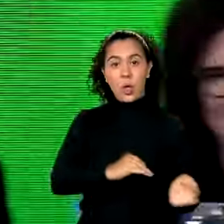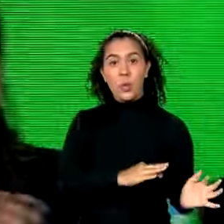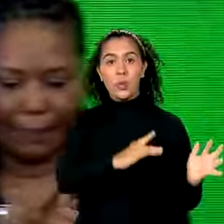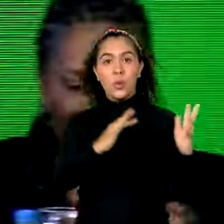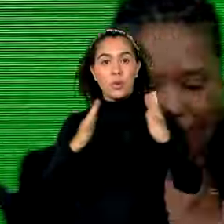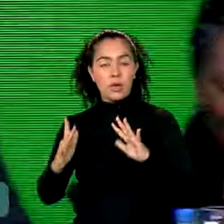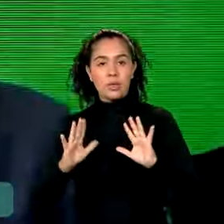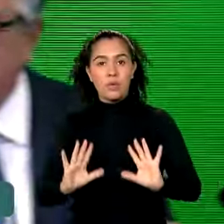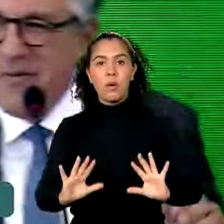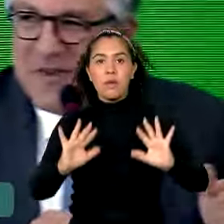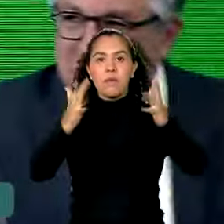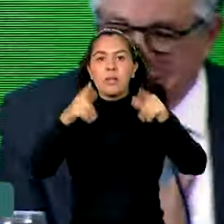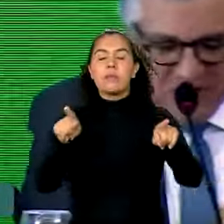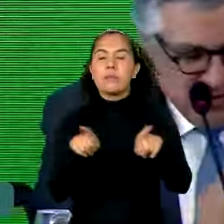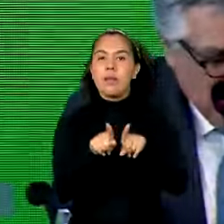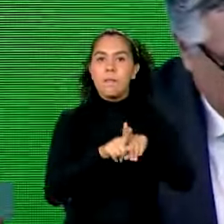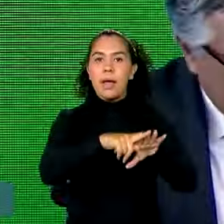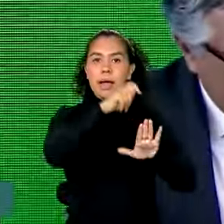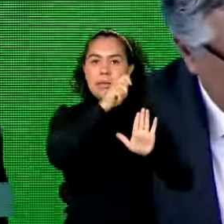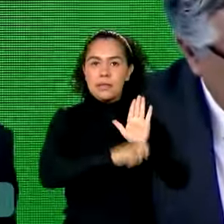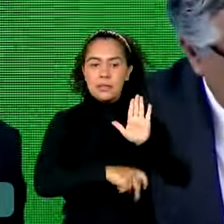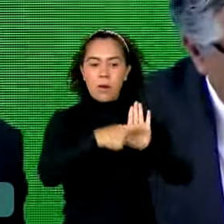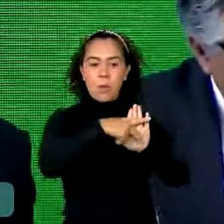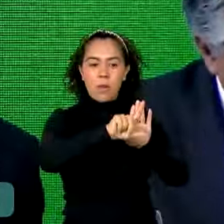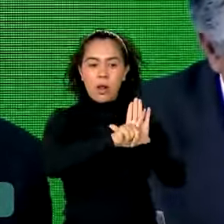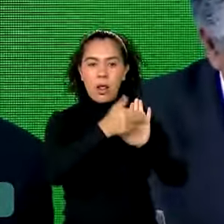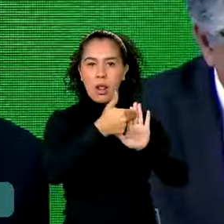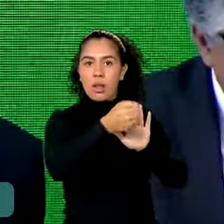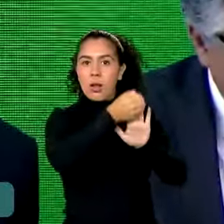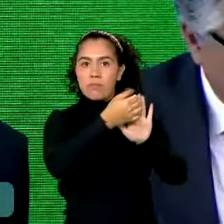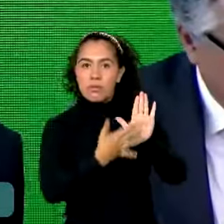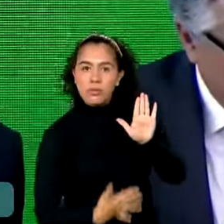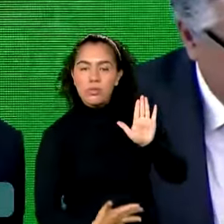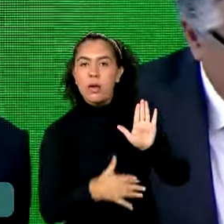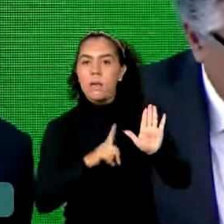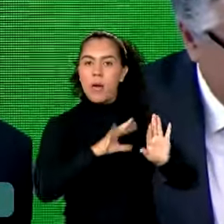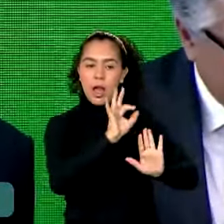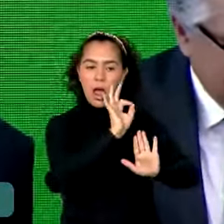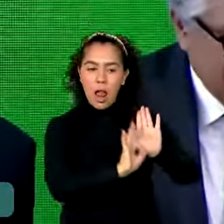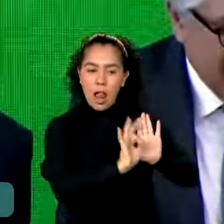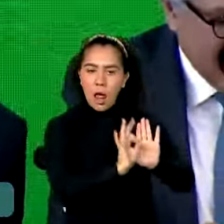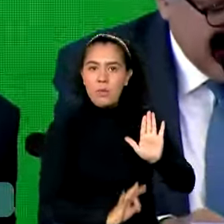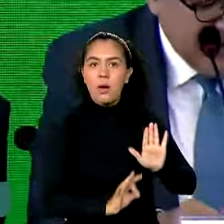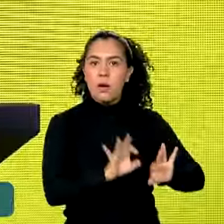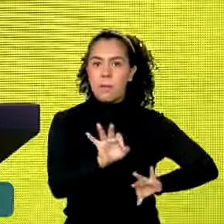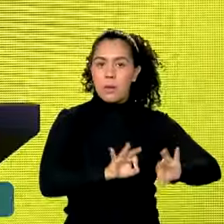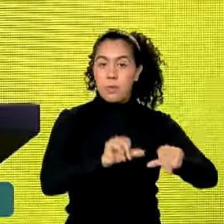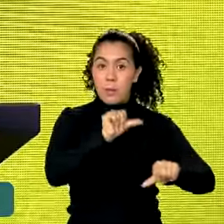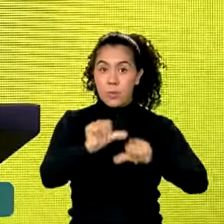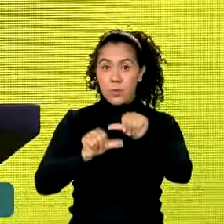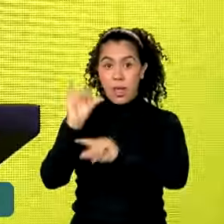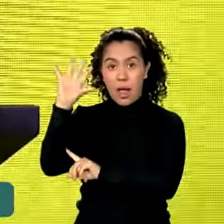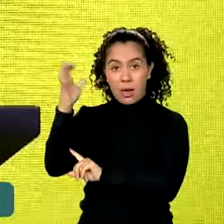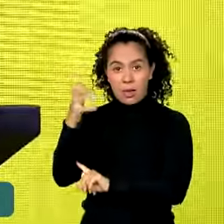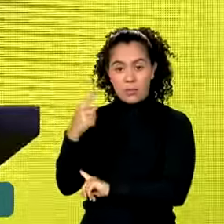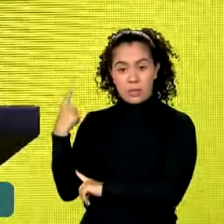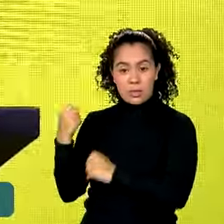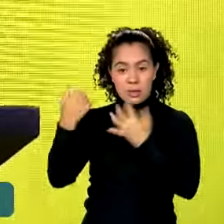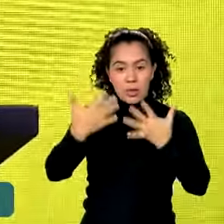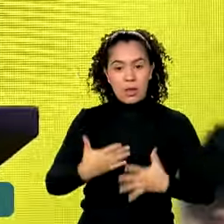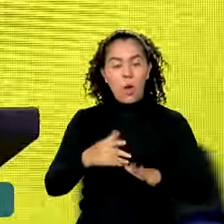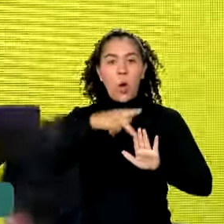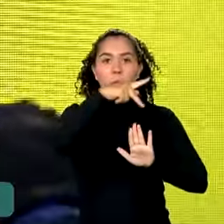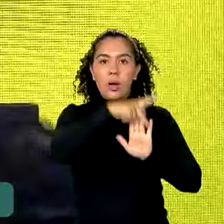sancionado o projeto de lei de diretrizes para a elaboração de planos de adaptação à mudança do clima. O projeto da deputada